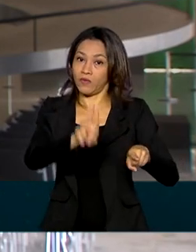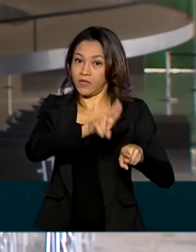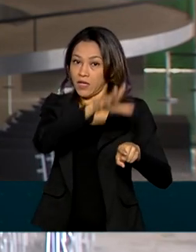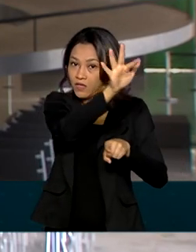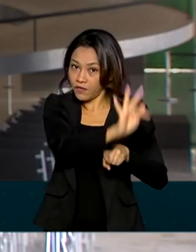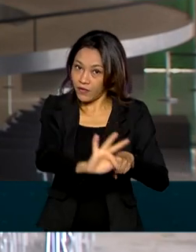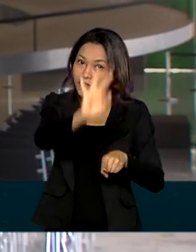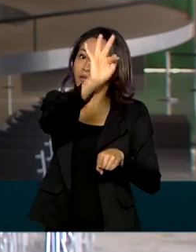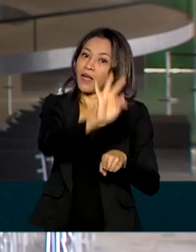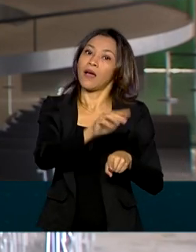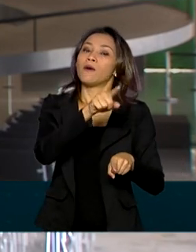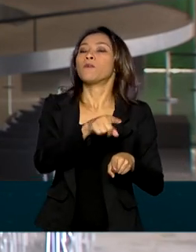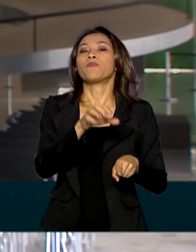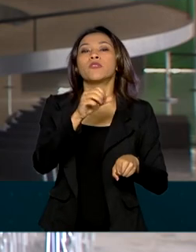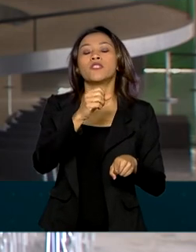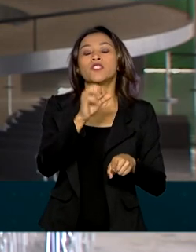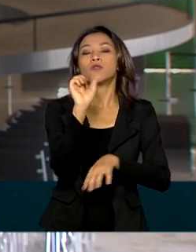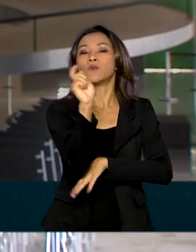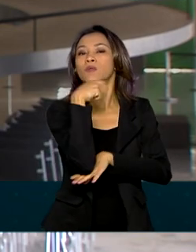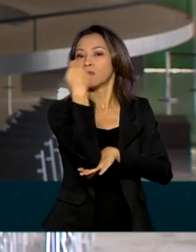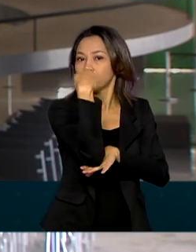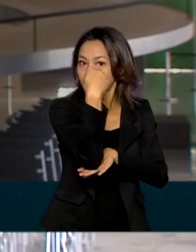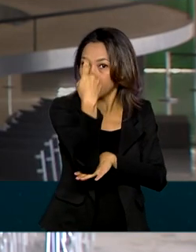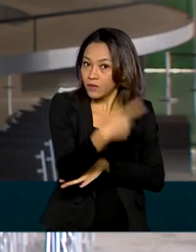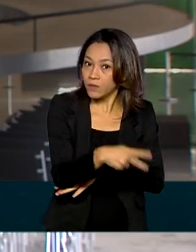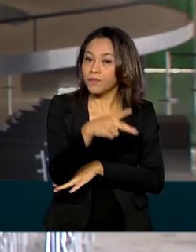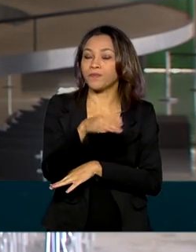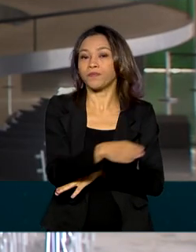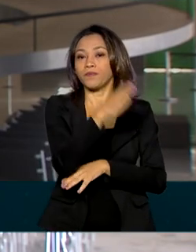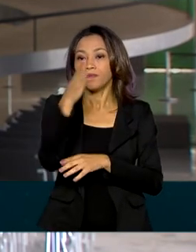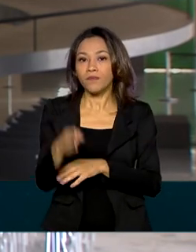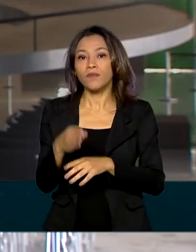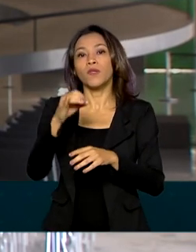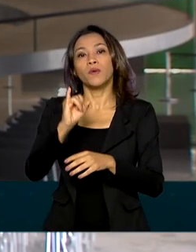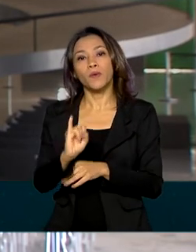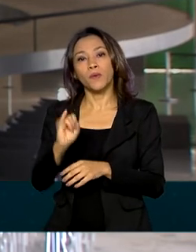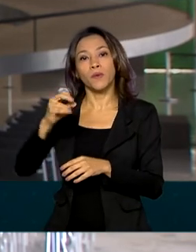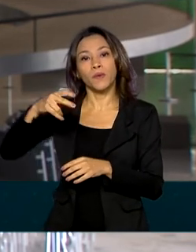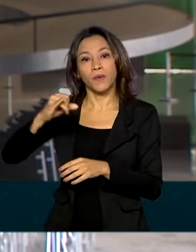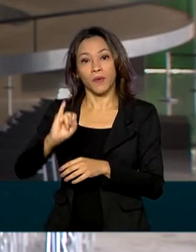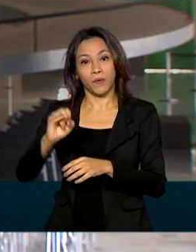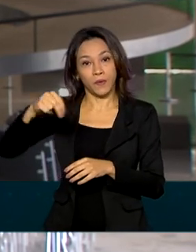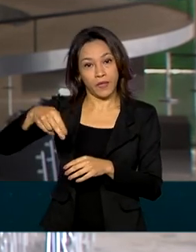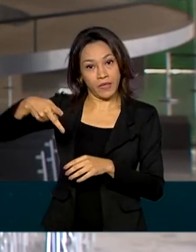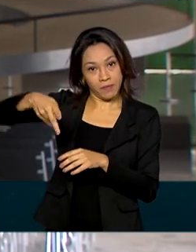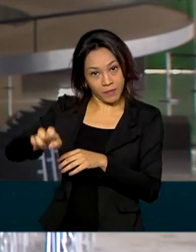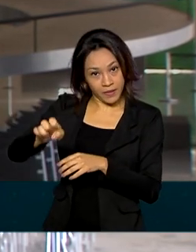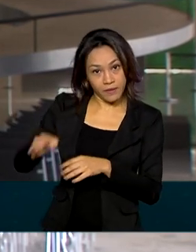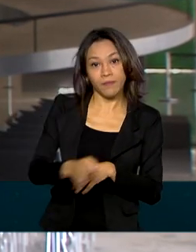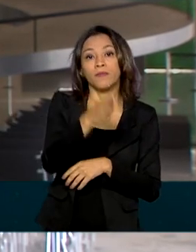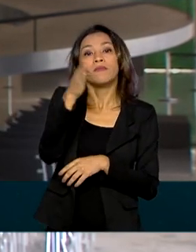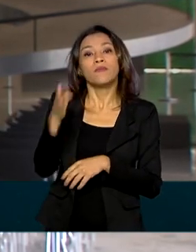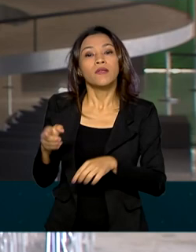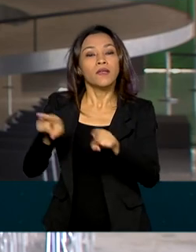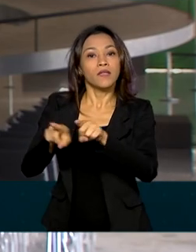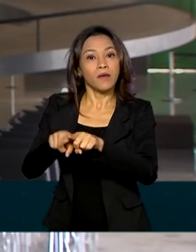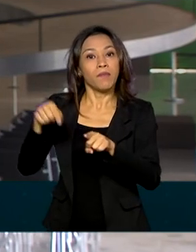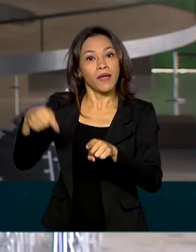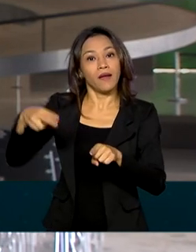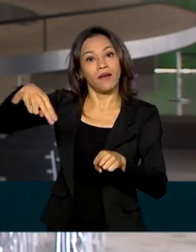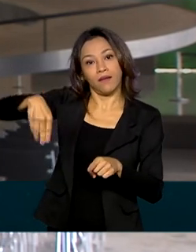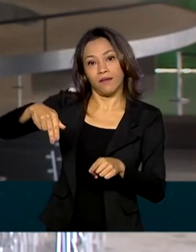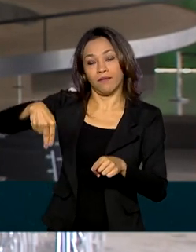Federal de Santa Maria, no Rio Grande do Sul, o INPE, o Instituto Nacional de Pesquisas Espaciais e a Agência Espacial